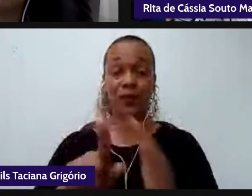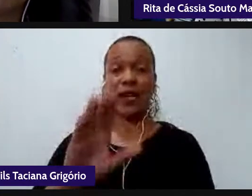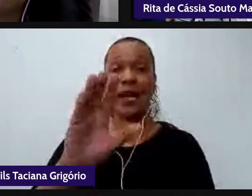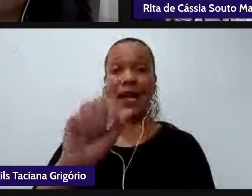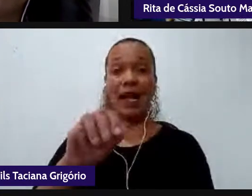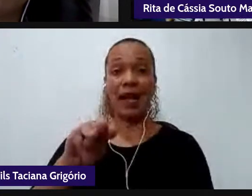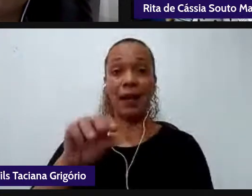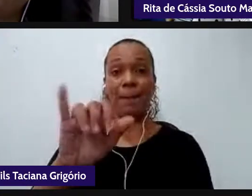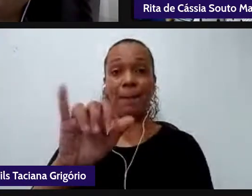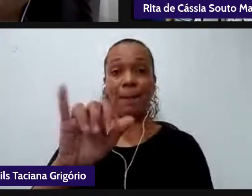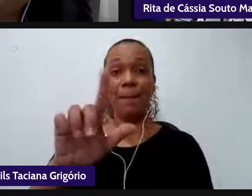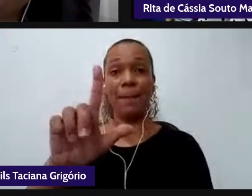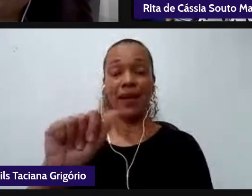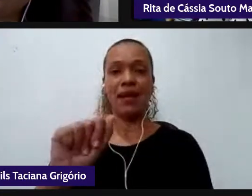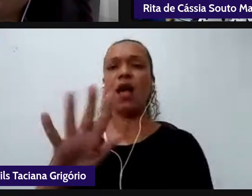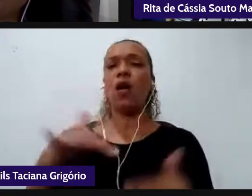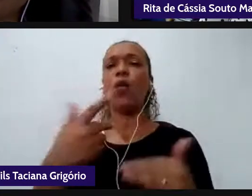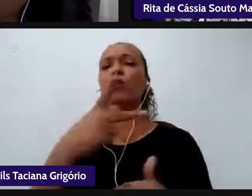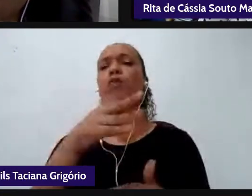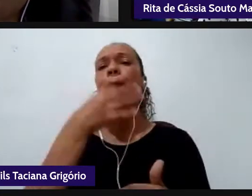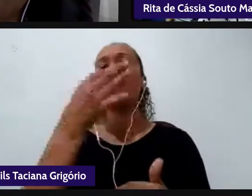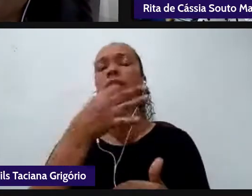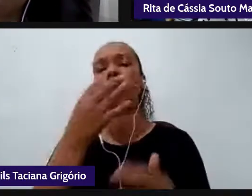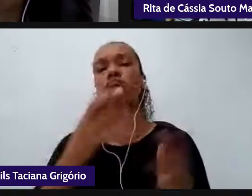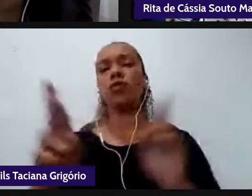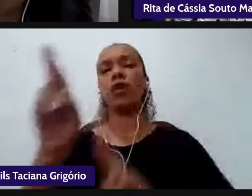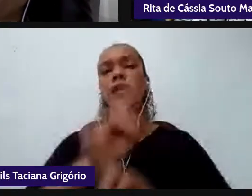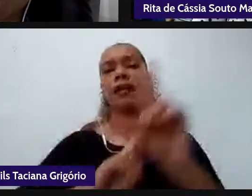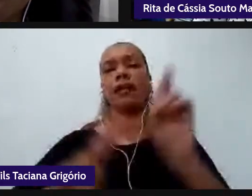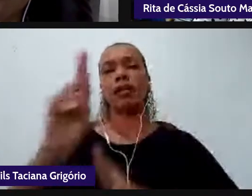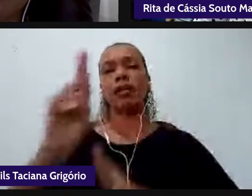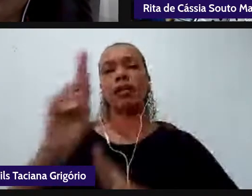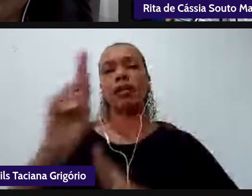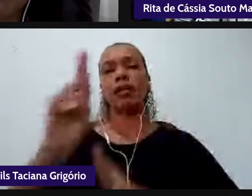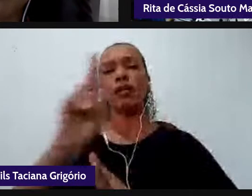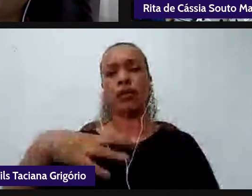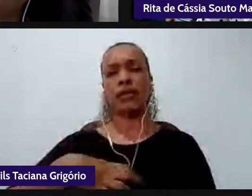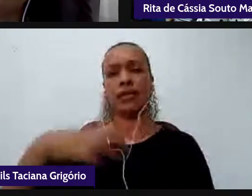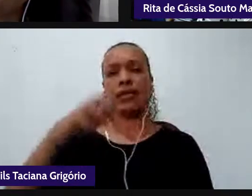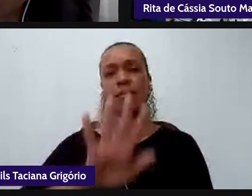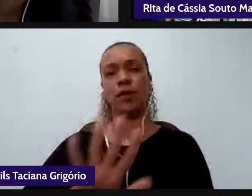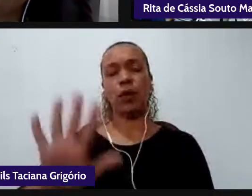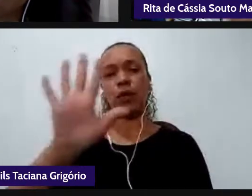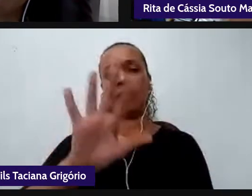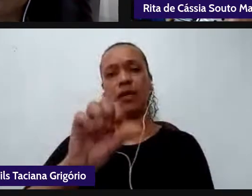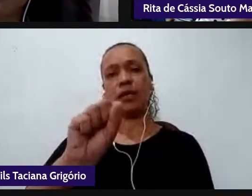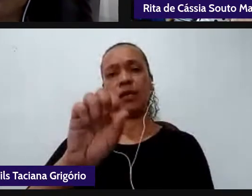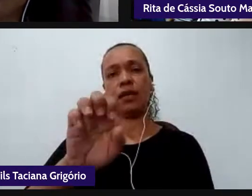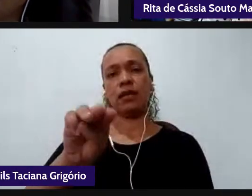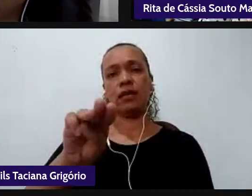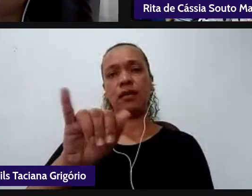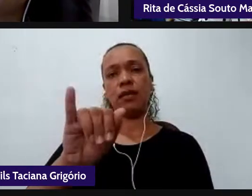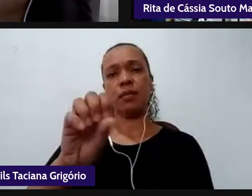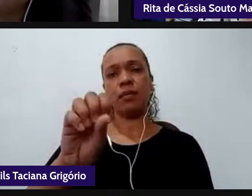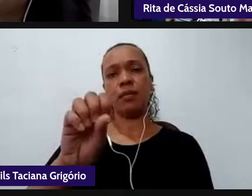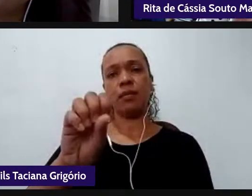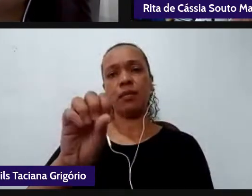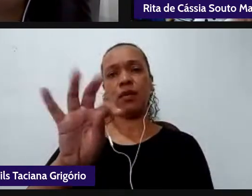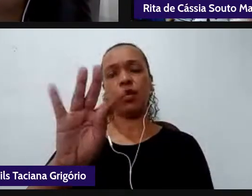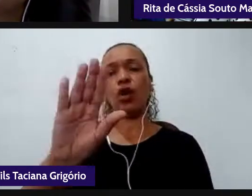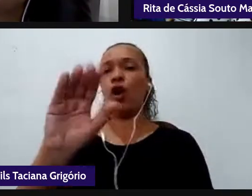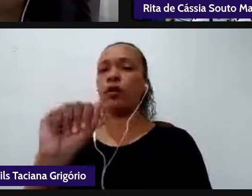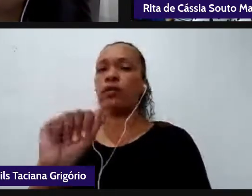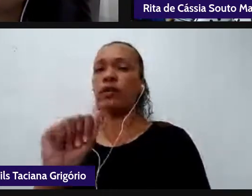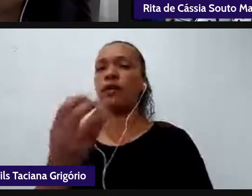a sua visão sobre as relações semióticas o que você pode falar um pouquinho sobre essas relações semióticas